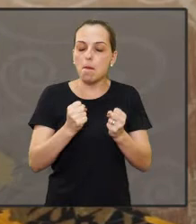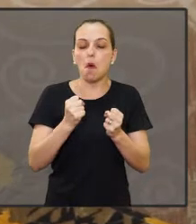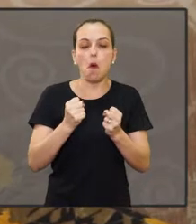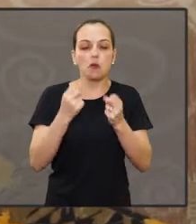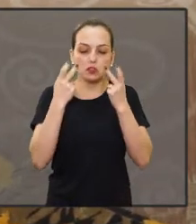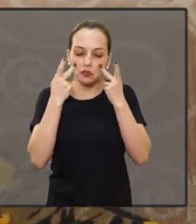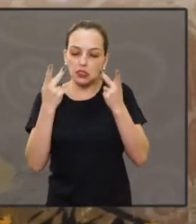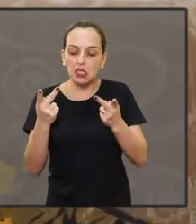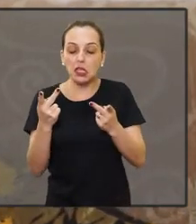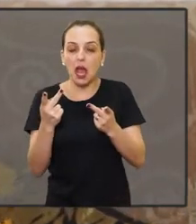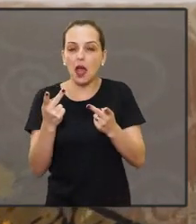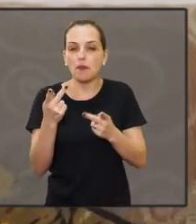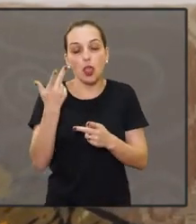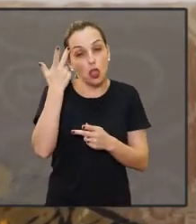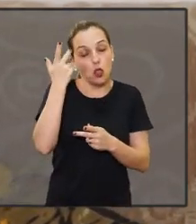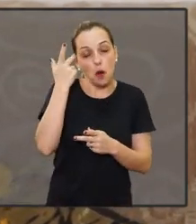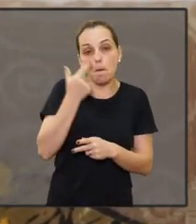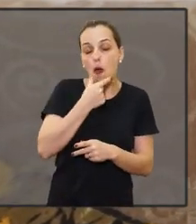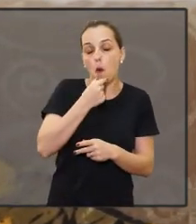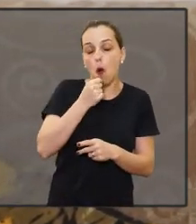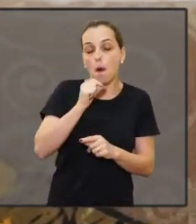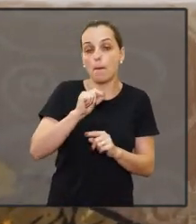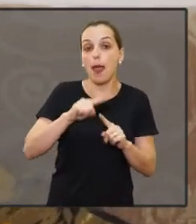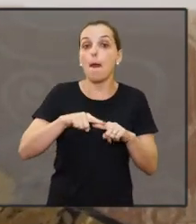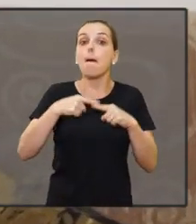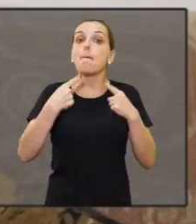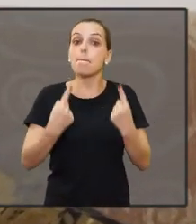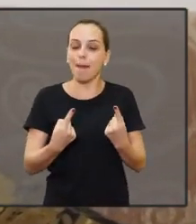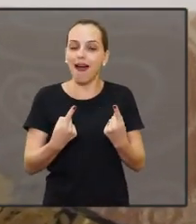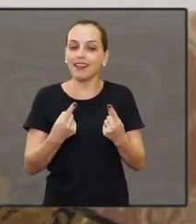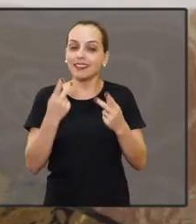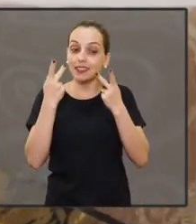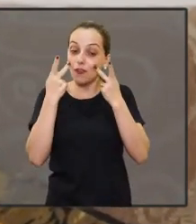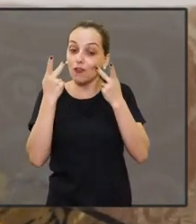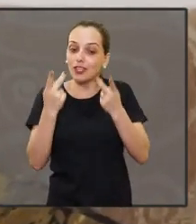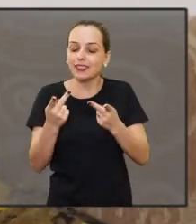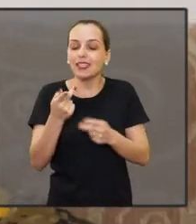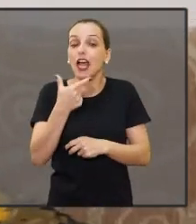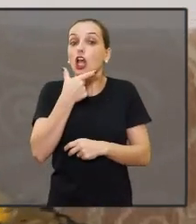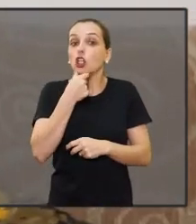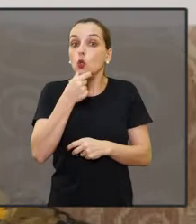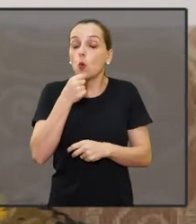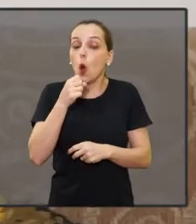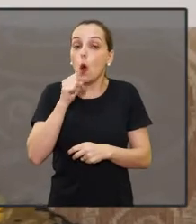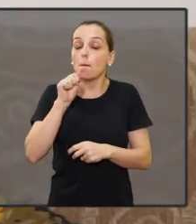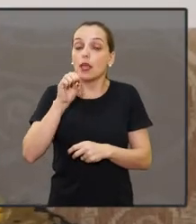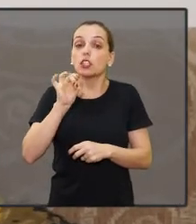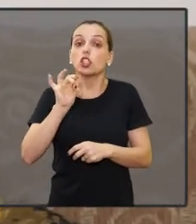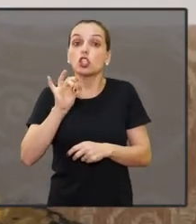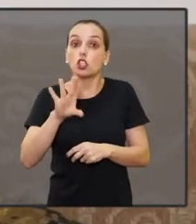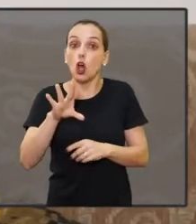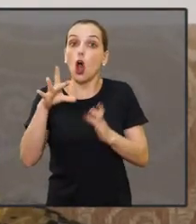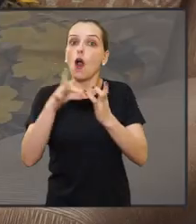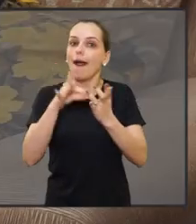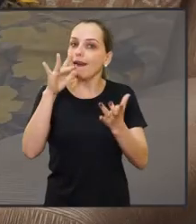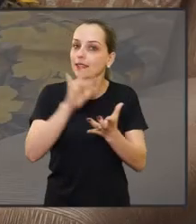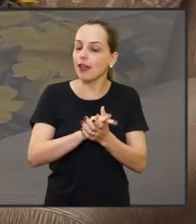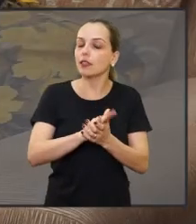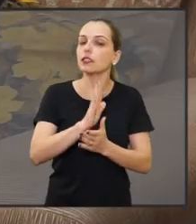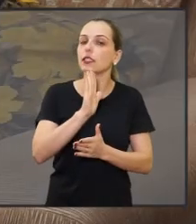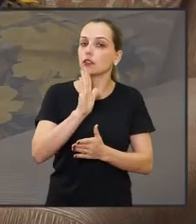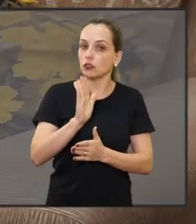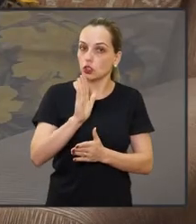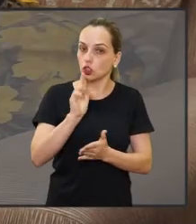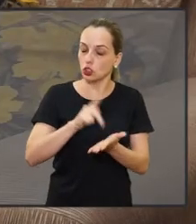visitar normalmente. Agora, visita, assim, de companheiro, só aqui no CR, só se fosse